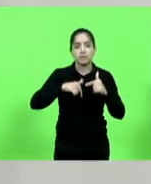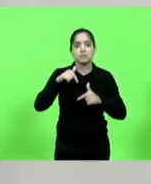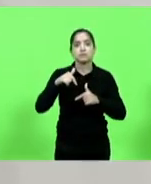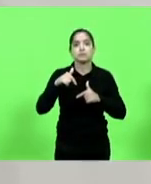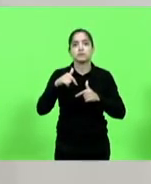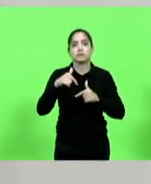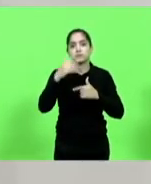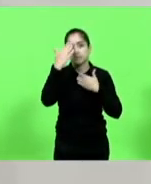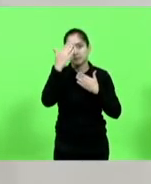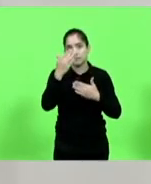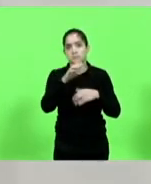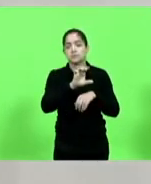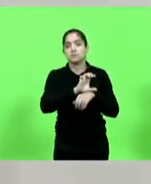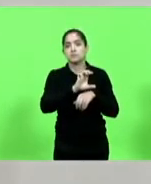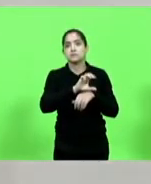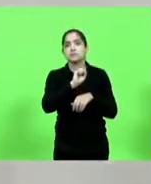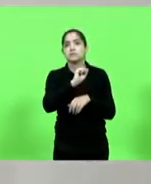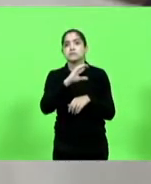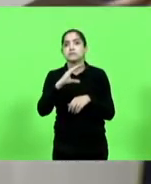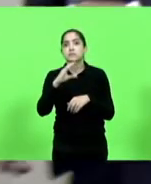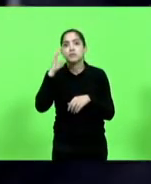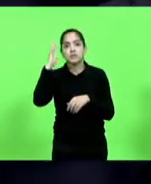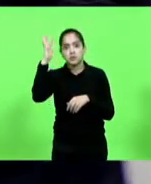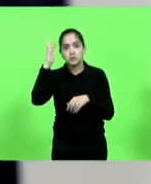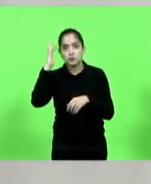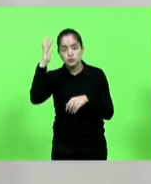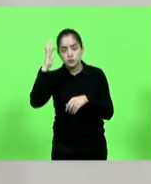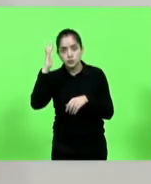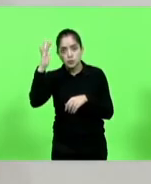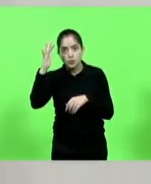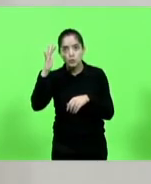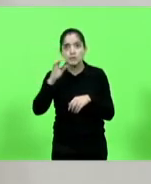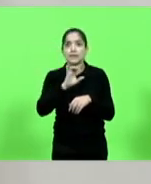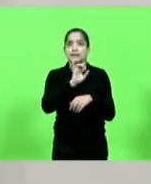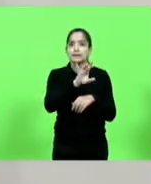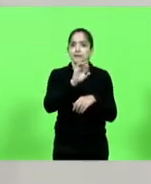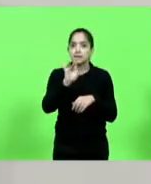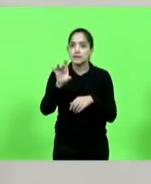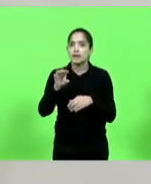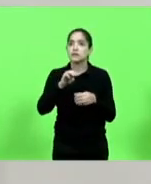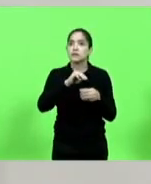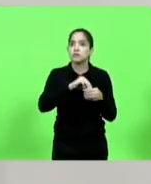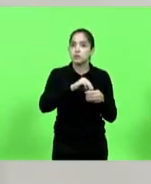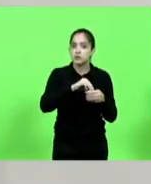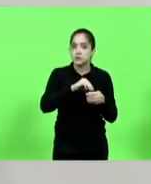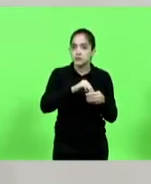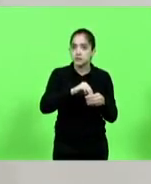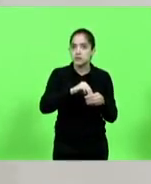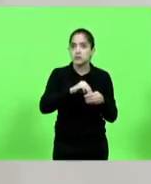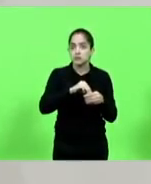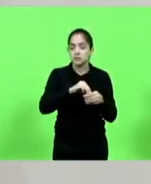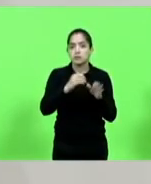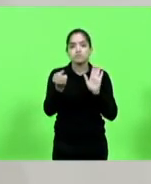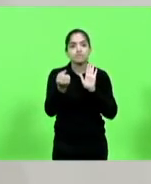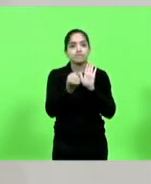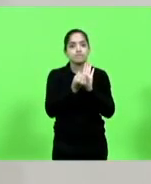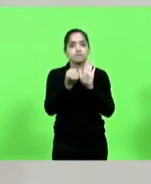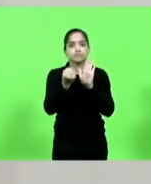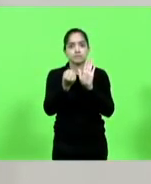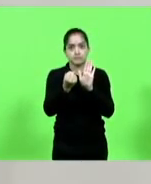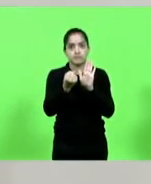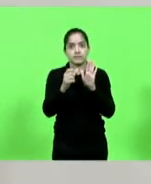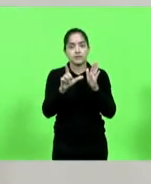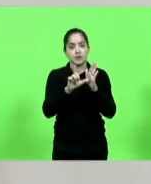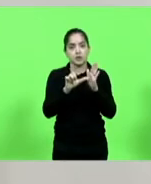Catarina. E o sonho desse empresário é fazer com que cada município catarinense tenha essa marca Lojas